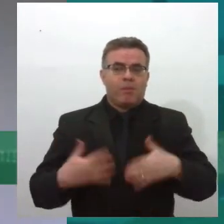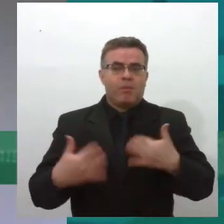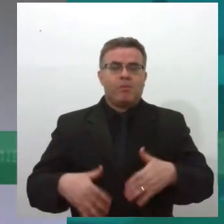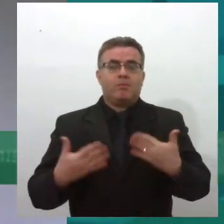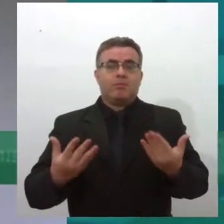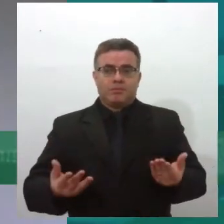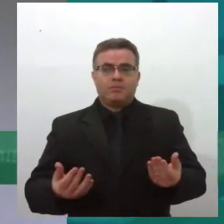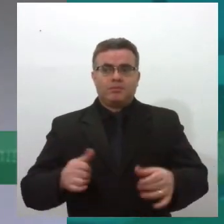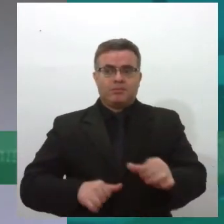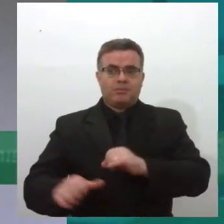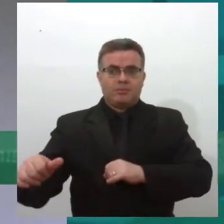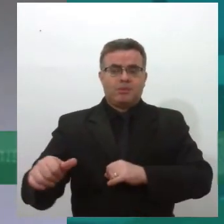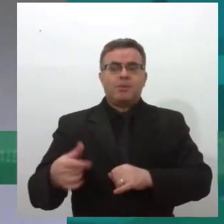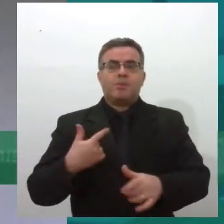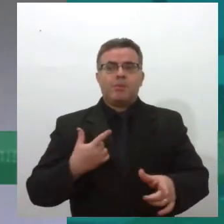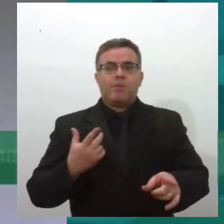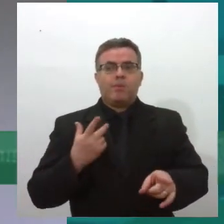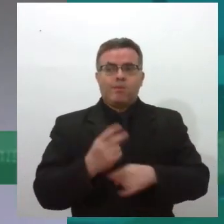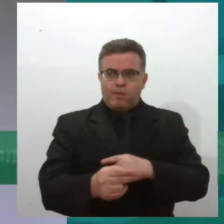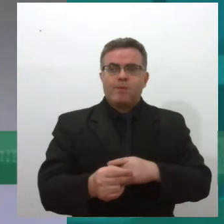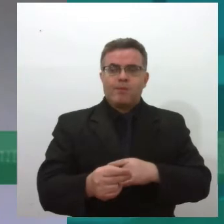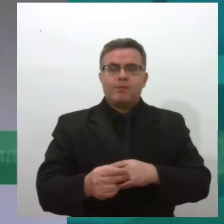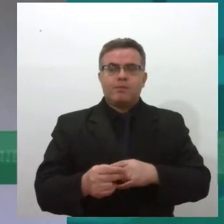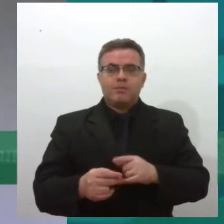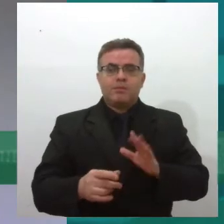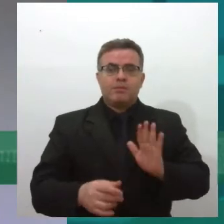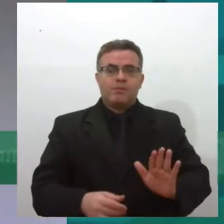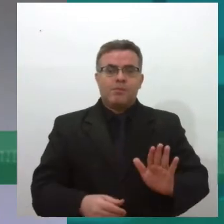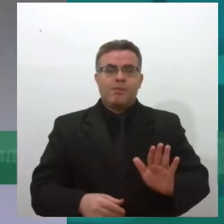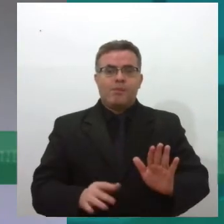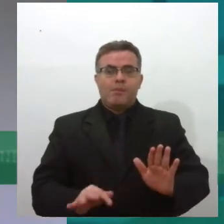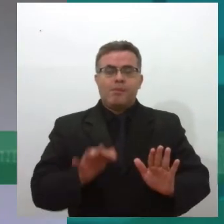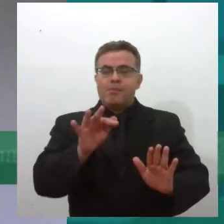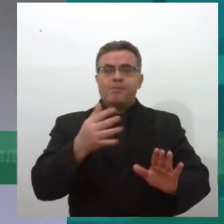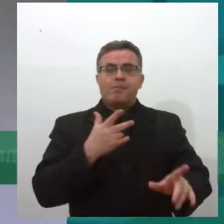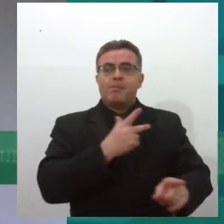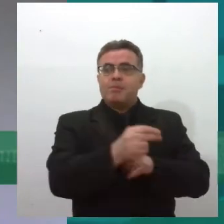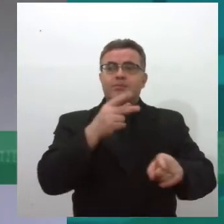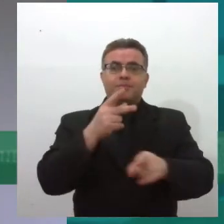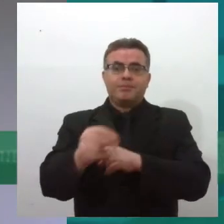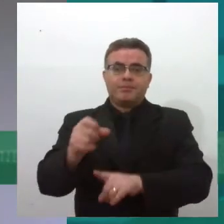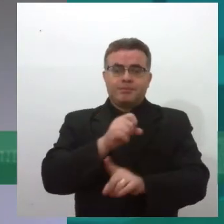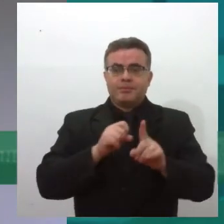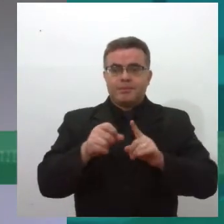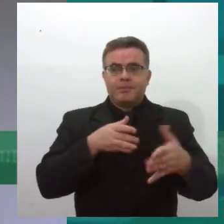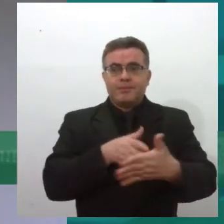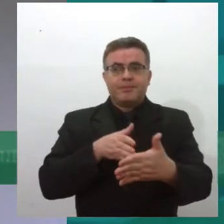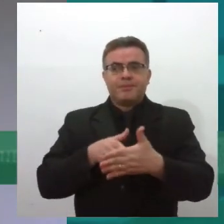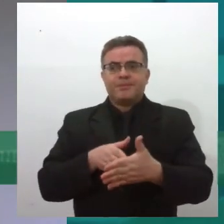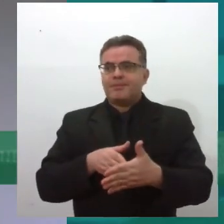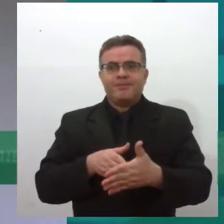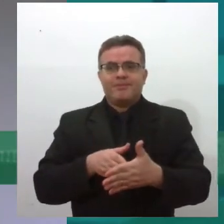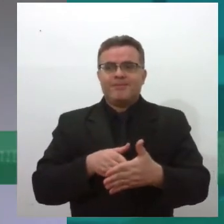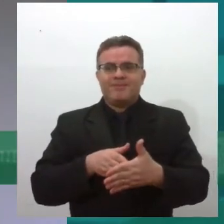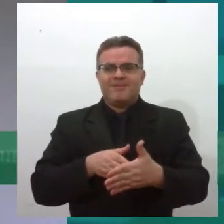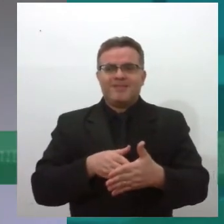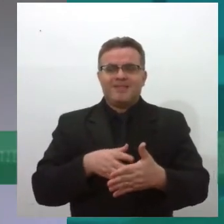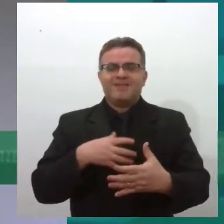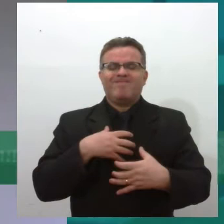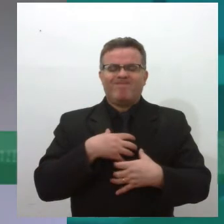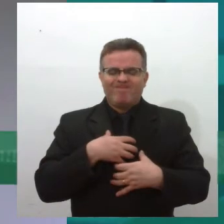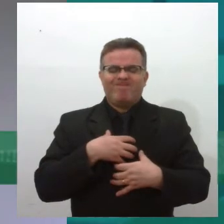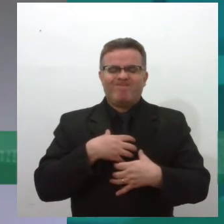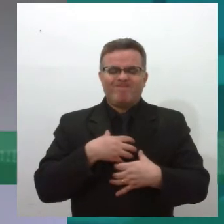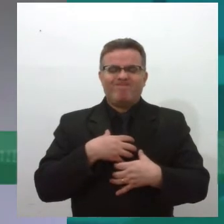Faço o transplante, quer dizer, ela vence a luta contra a morte, mas depois ela não vence a barreira social. Então, é muito triste isso, né? Assim, o